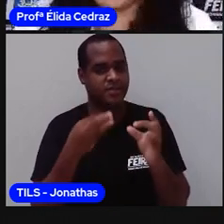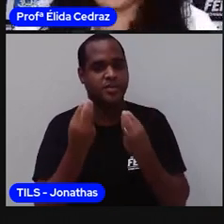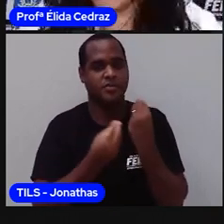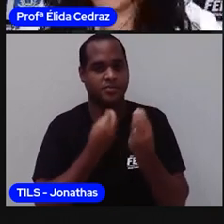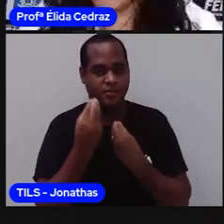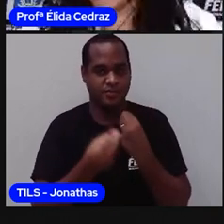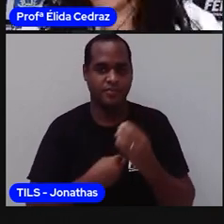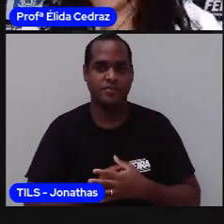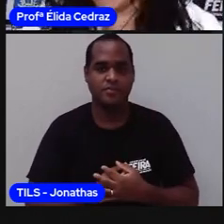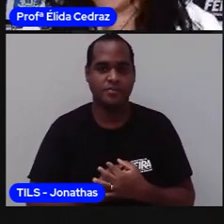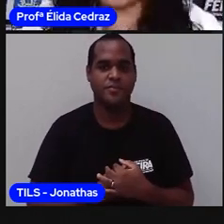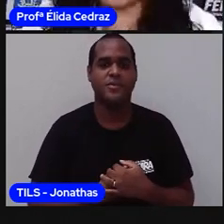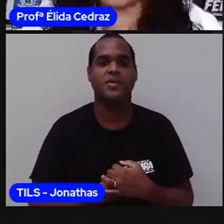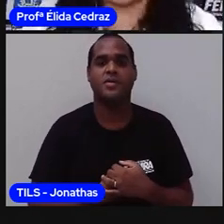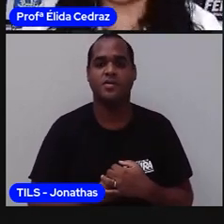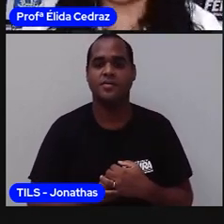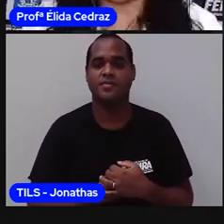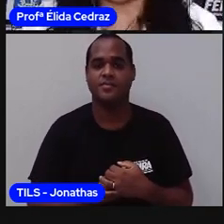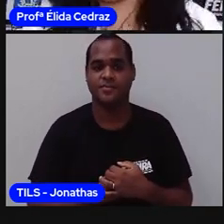trouxe o meu pequeno urso.